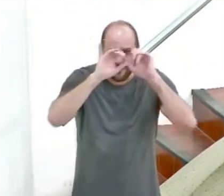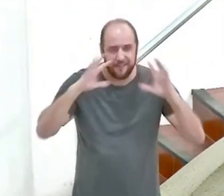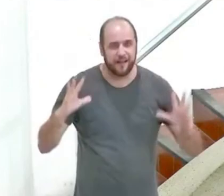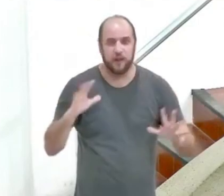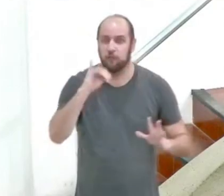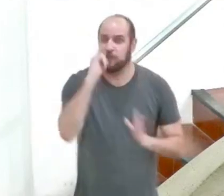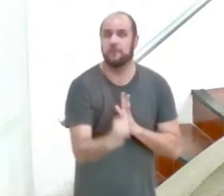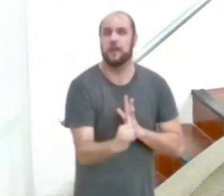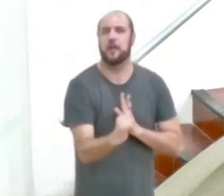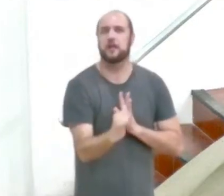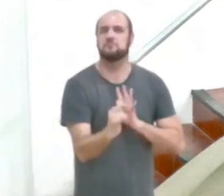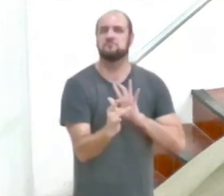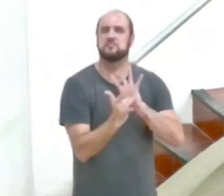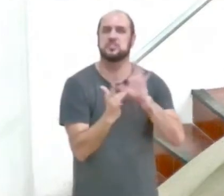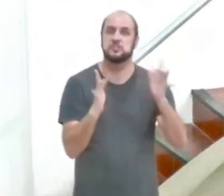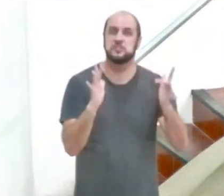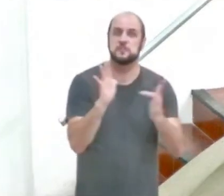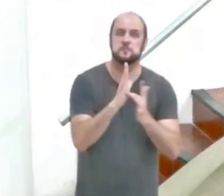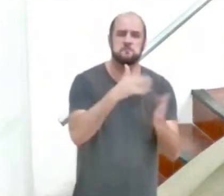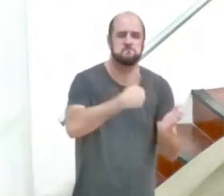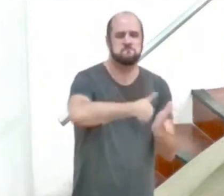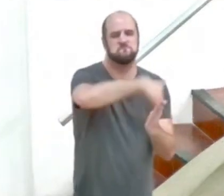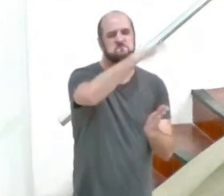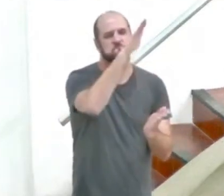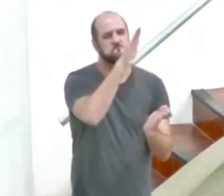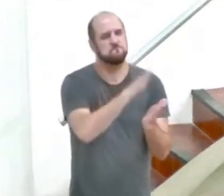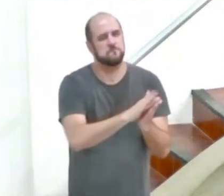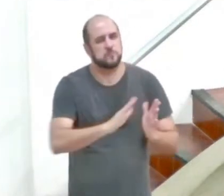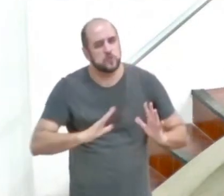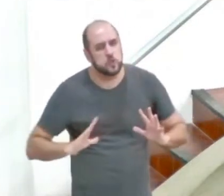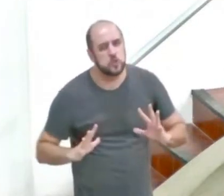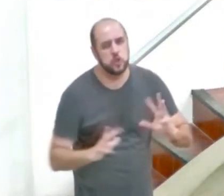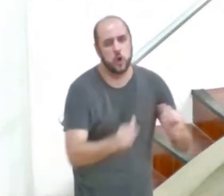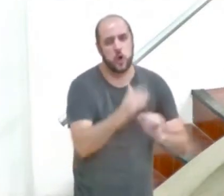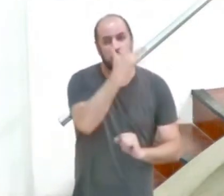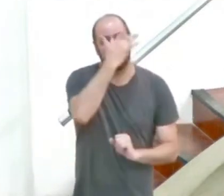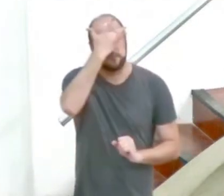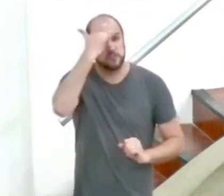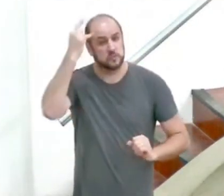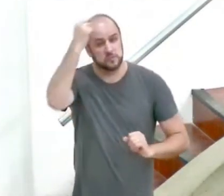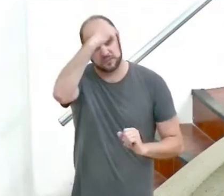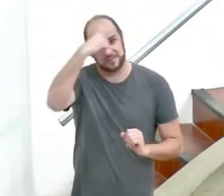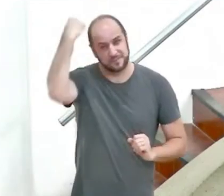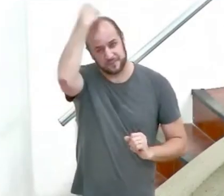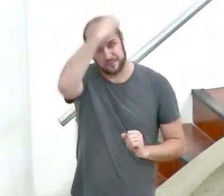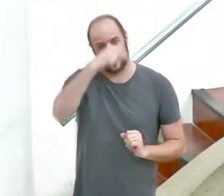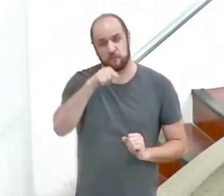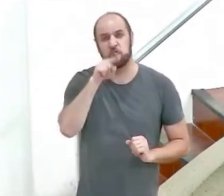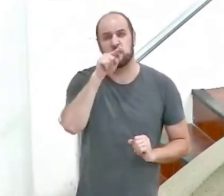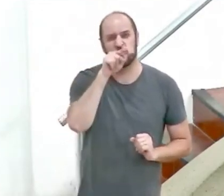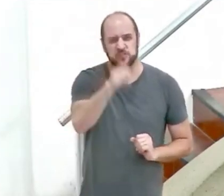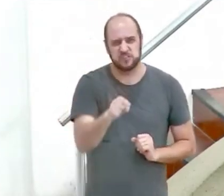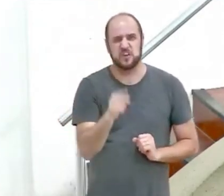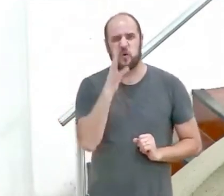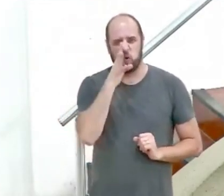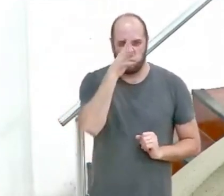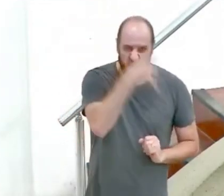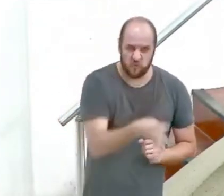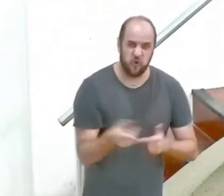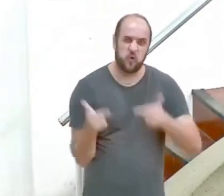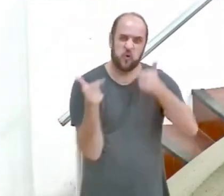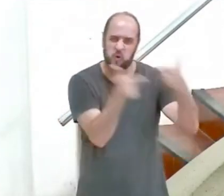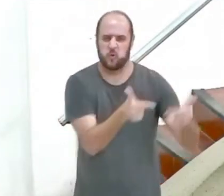Jesus vingará todos os seus santos que você ofendeu e defraudou